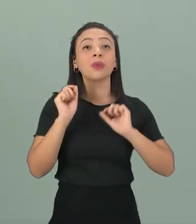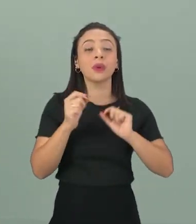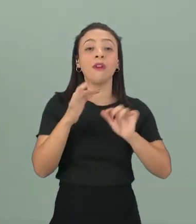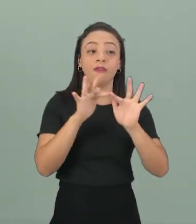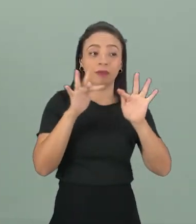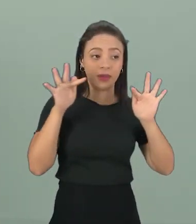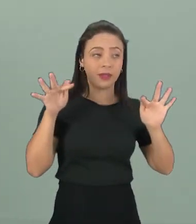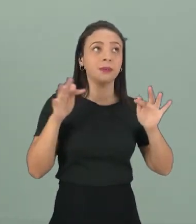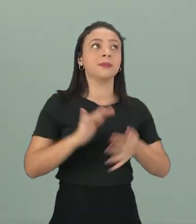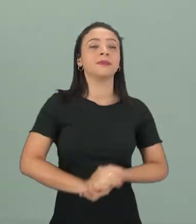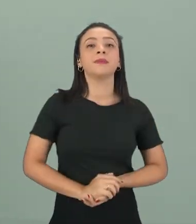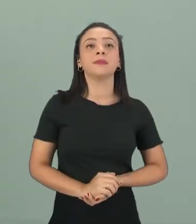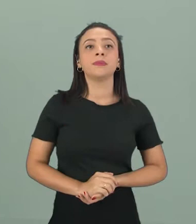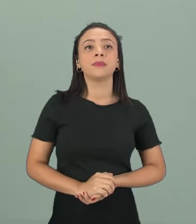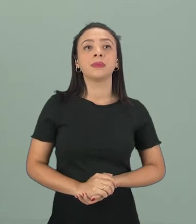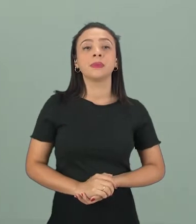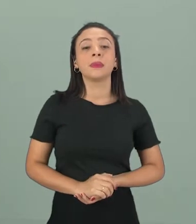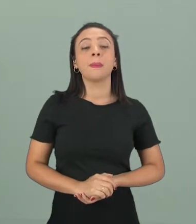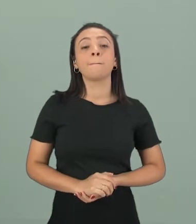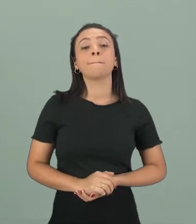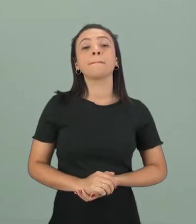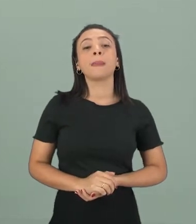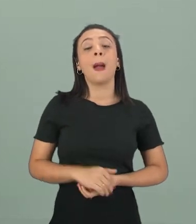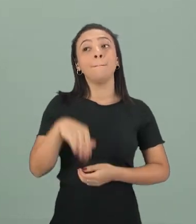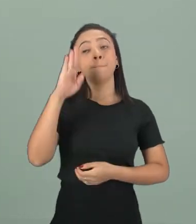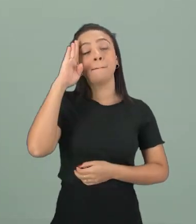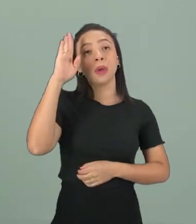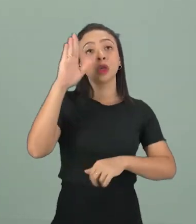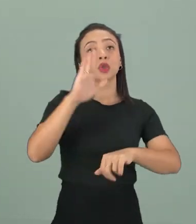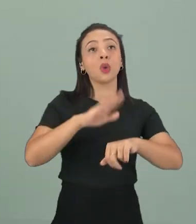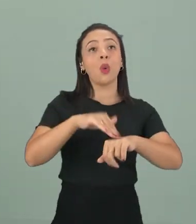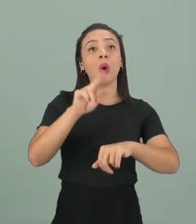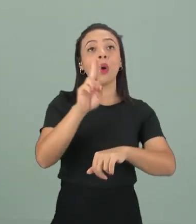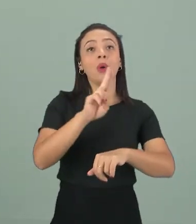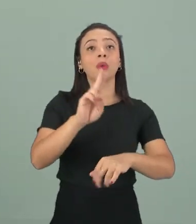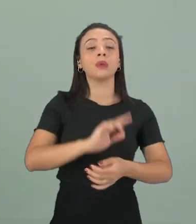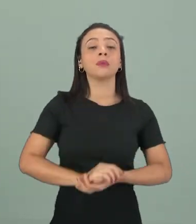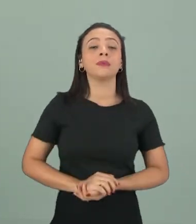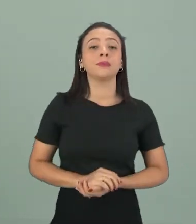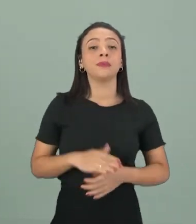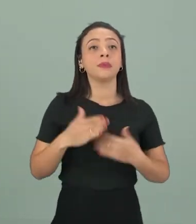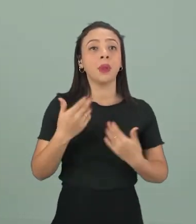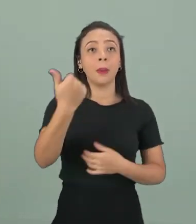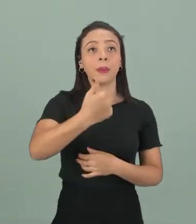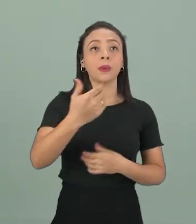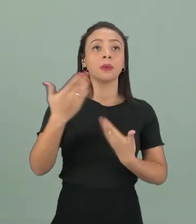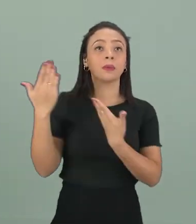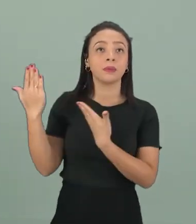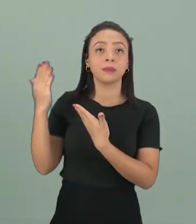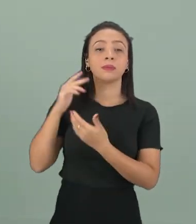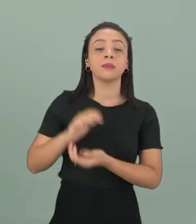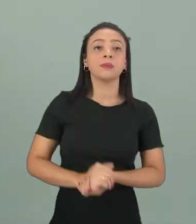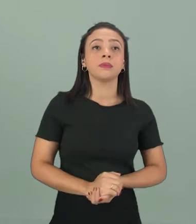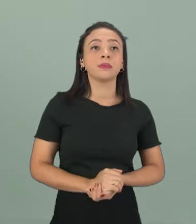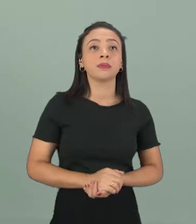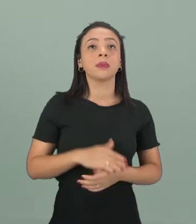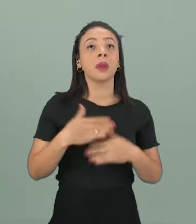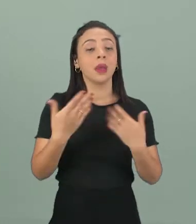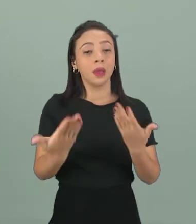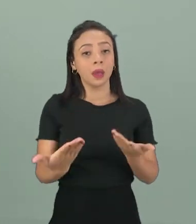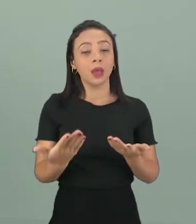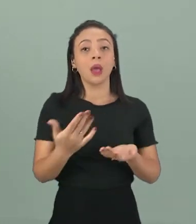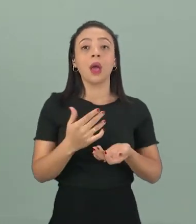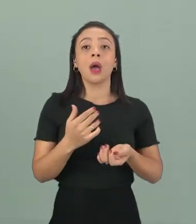frases, ok? Pelo menos as mais usadas aí. Então vamos lá. O primeiro a gente vai começar com greetings para início de